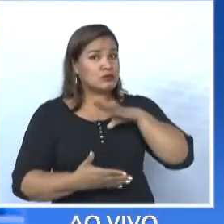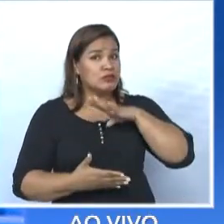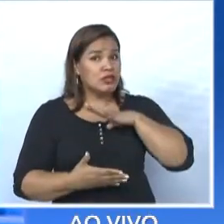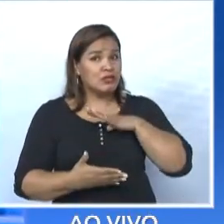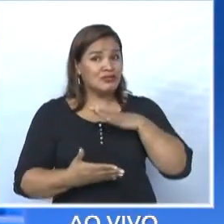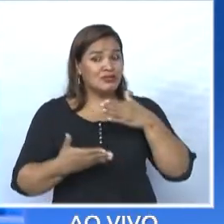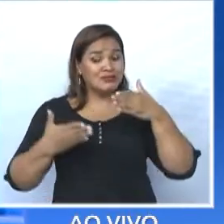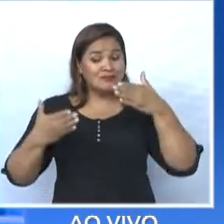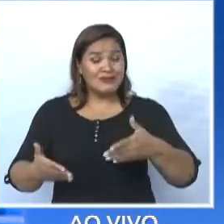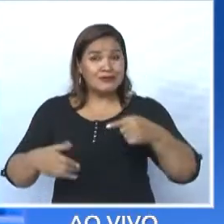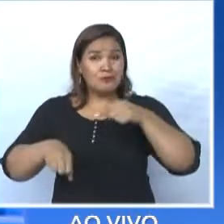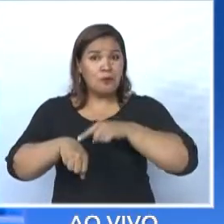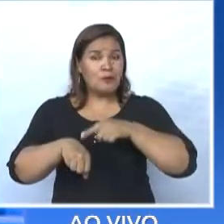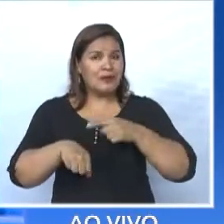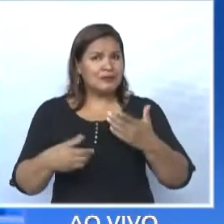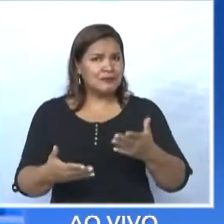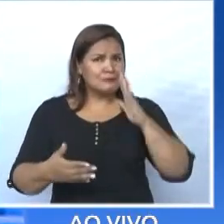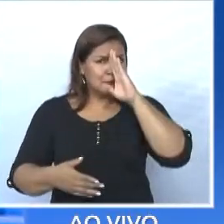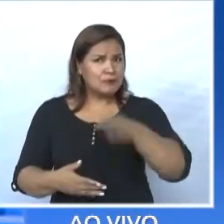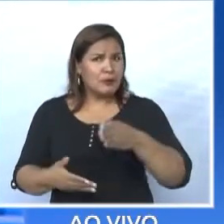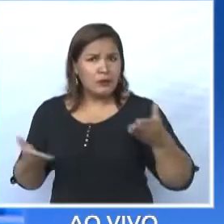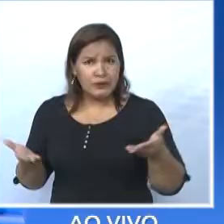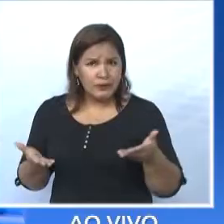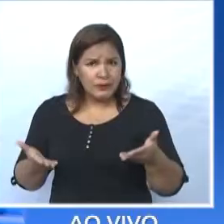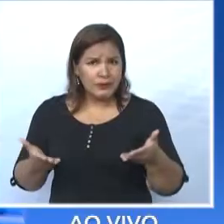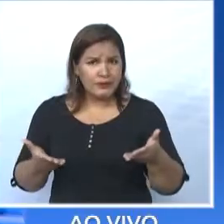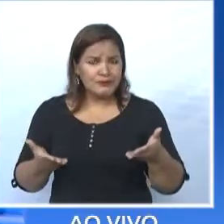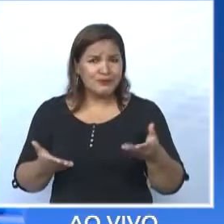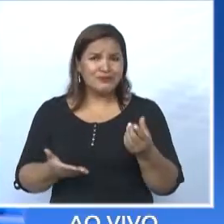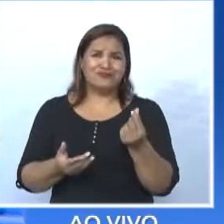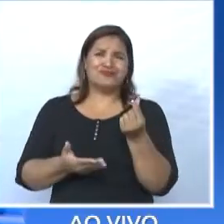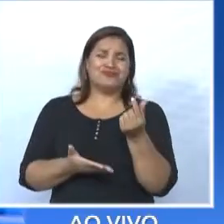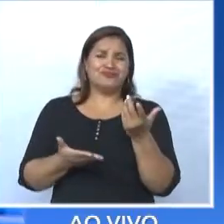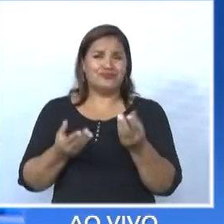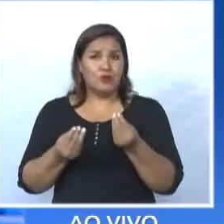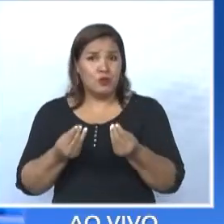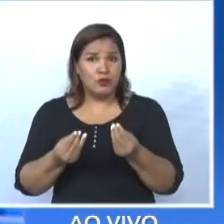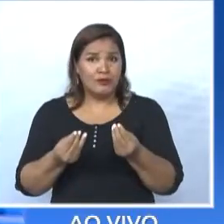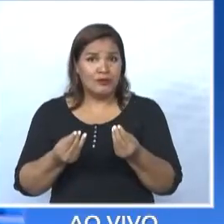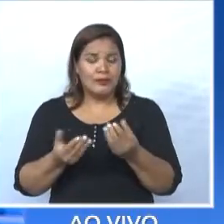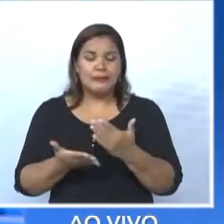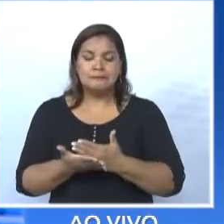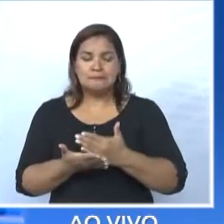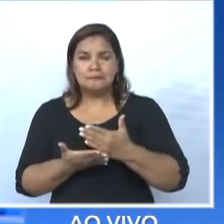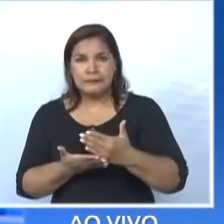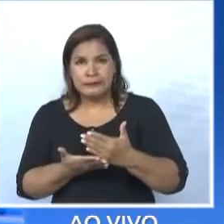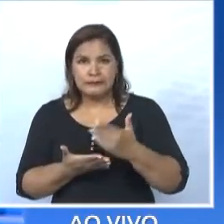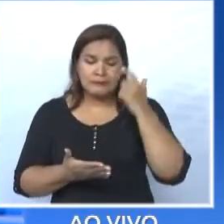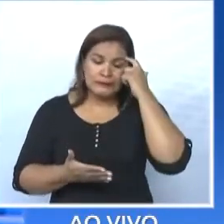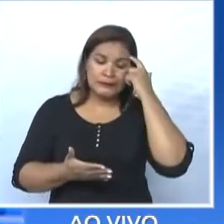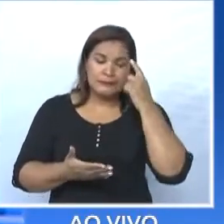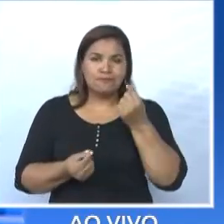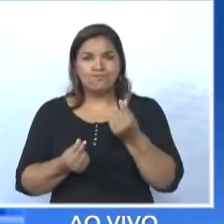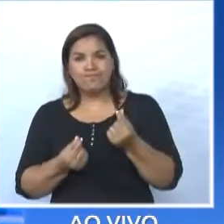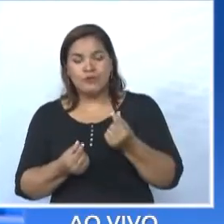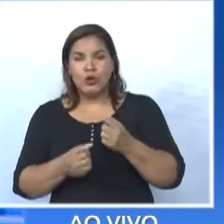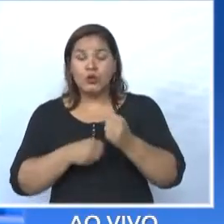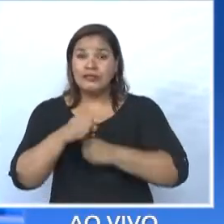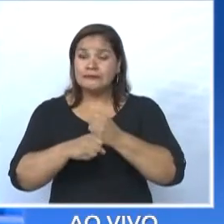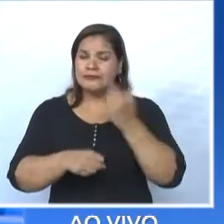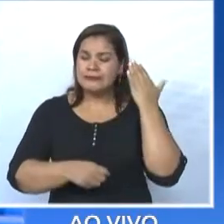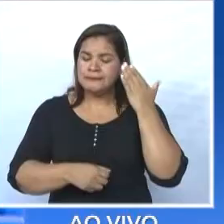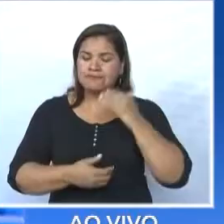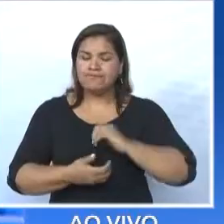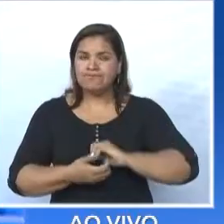principalmente, nessa condição financeira. E aí a gente começa a entrar nessa condição financeira. Veja que o ano passado, ele